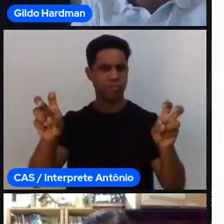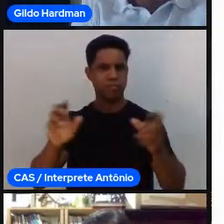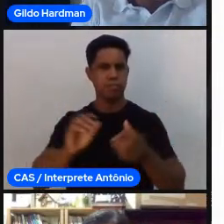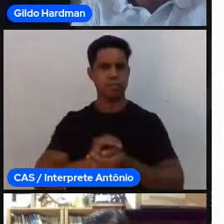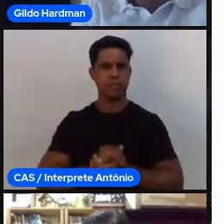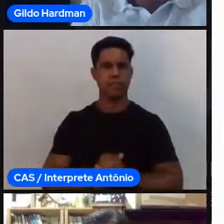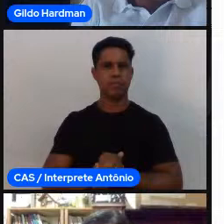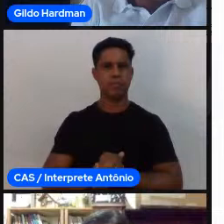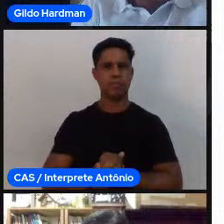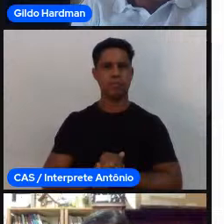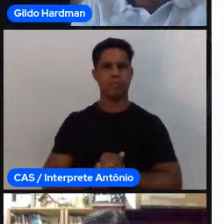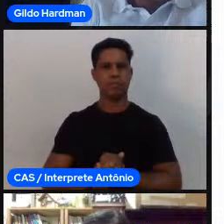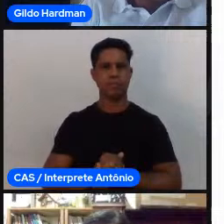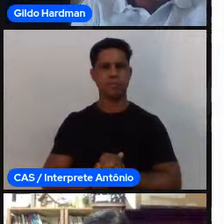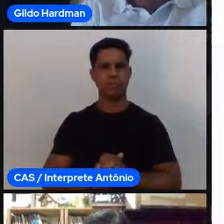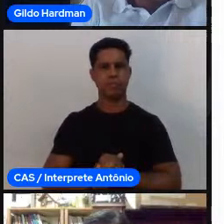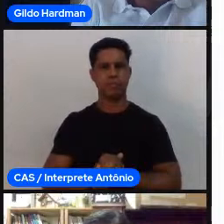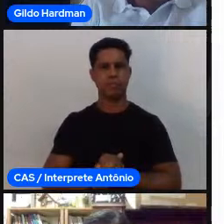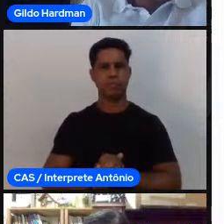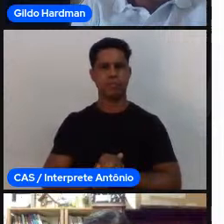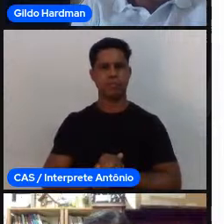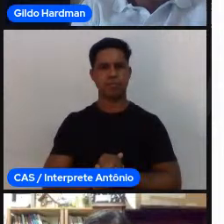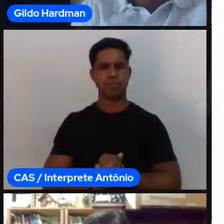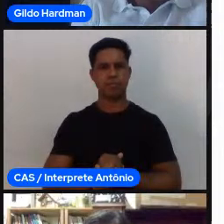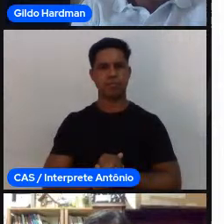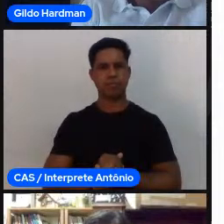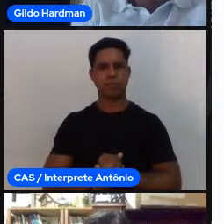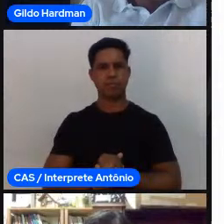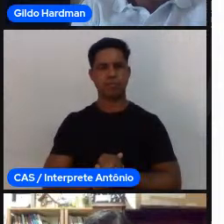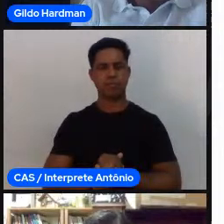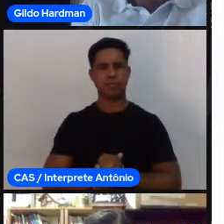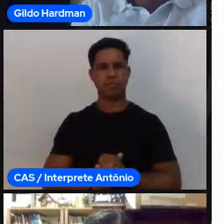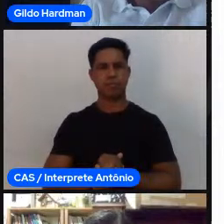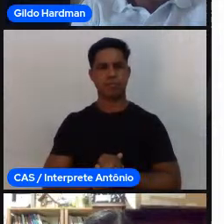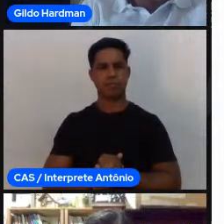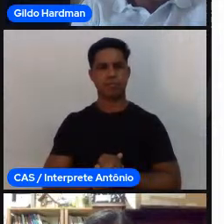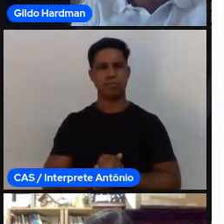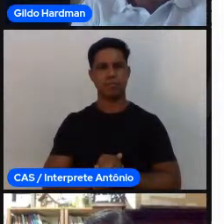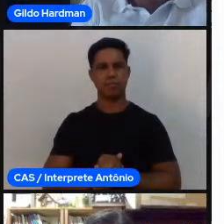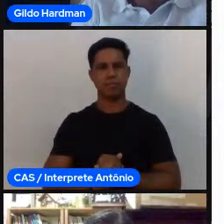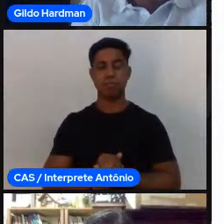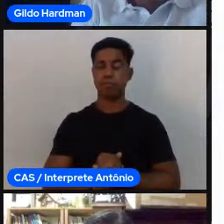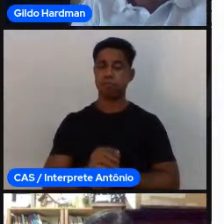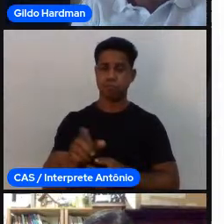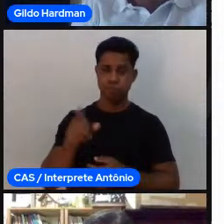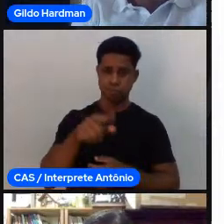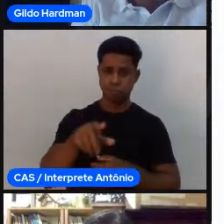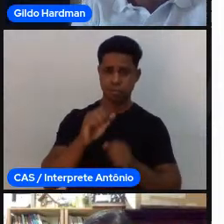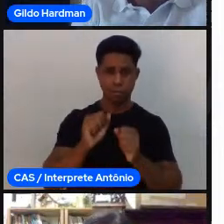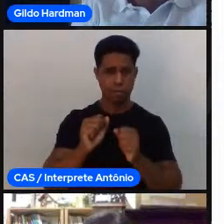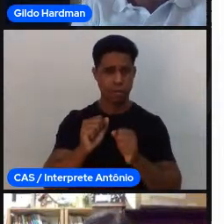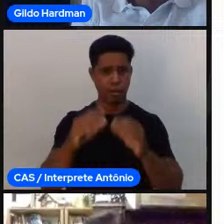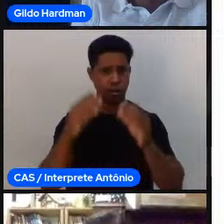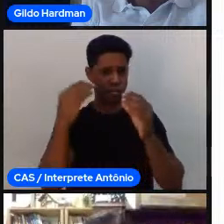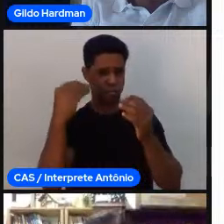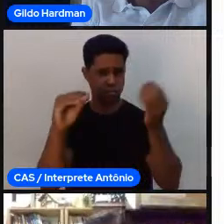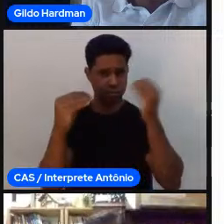Vou dar mais um minutinho aqui. Quem puder, coloca e depois eu volto para a apresentação.